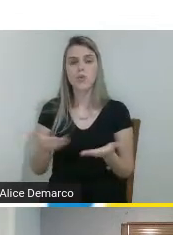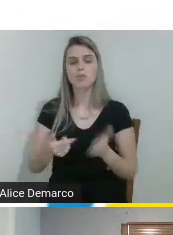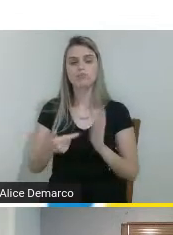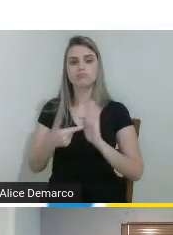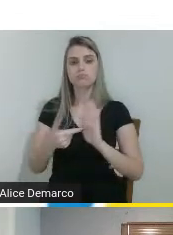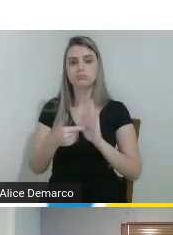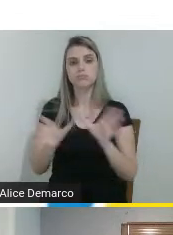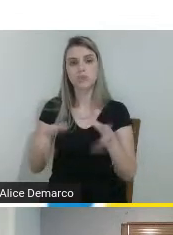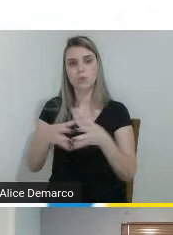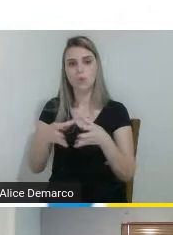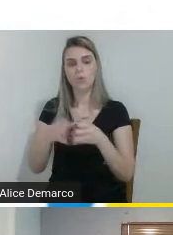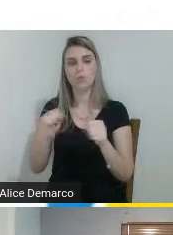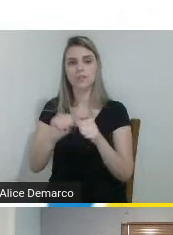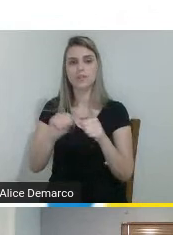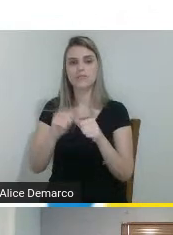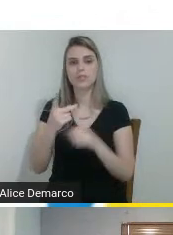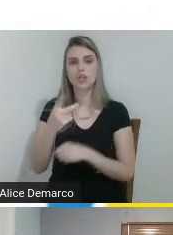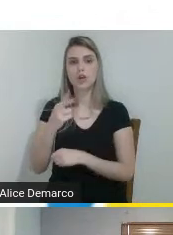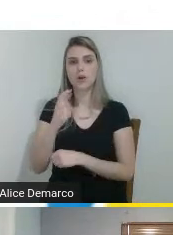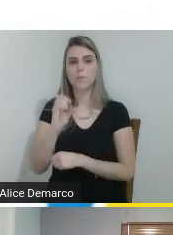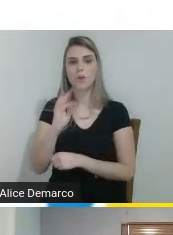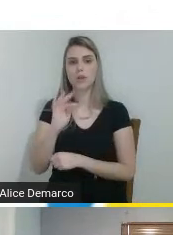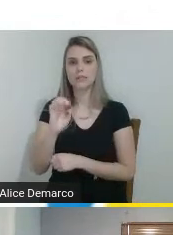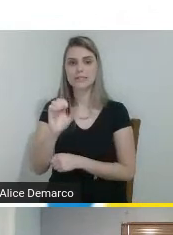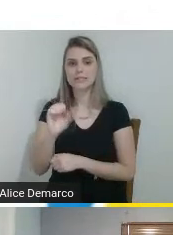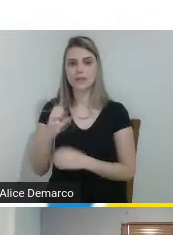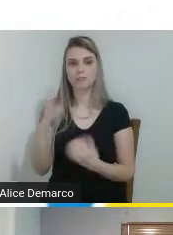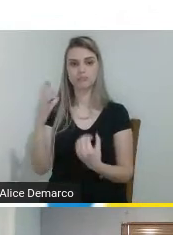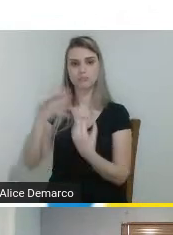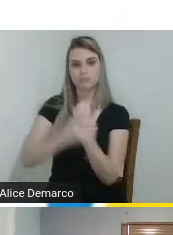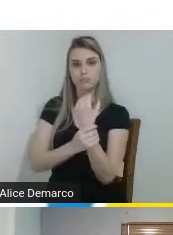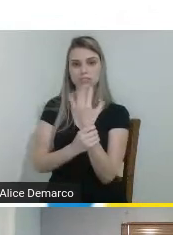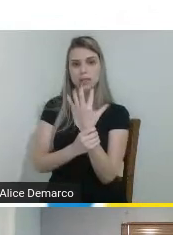desenvolvendo uma prótese de mão biônica de baixo custo. Pode passar.